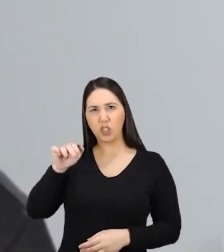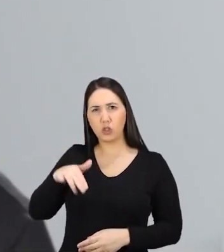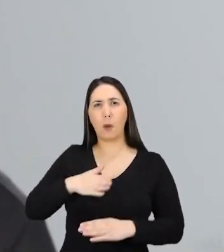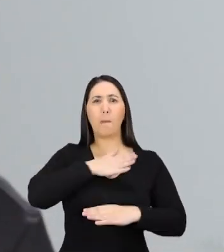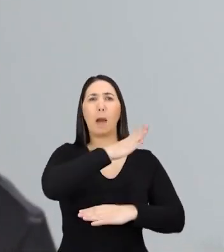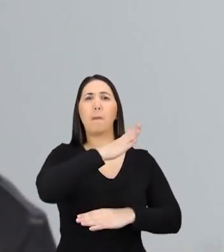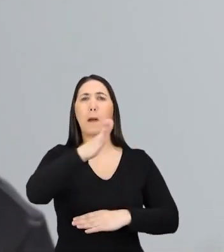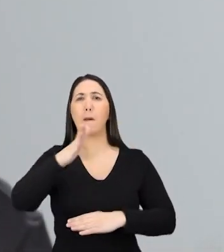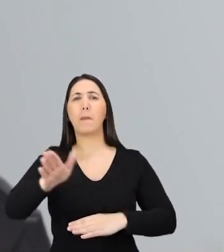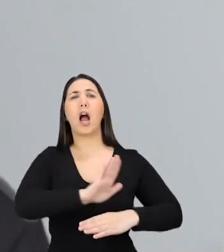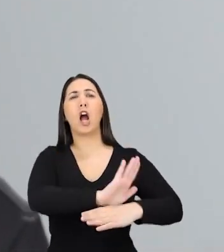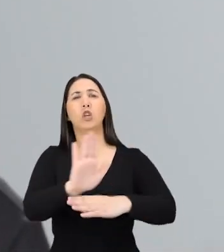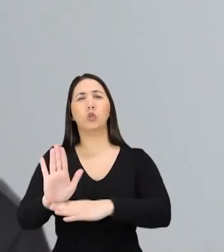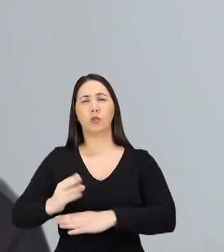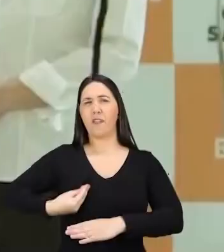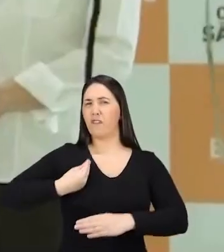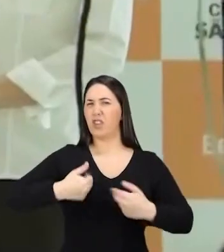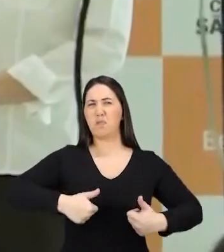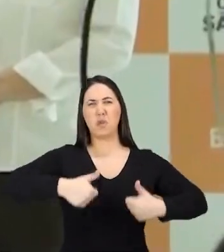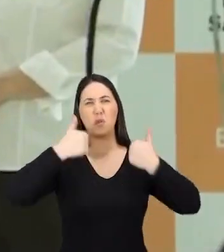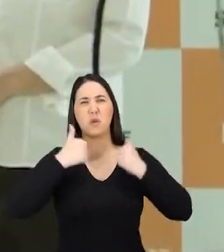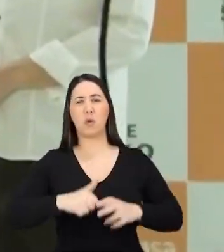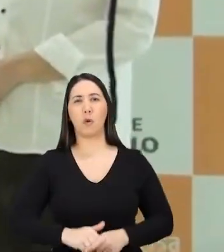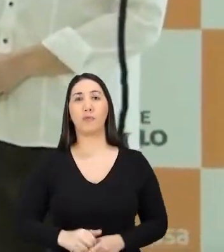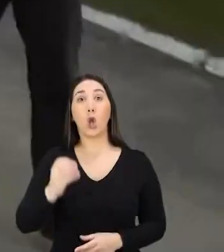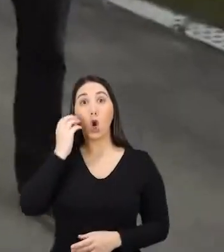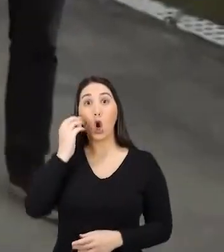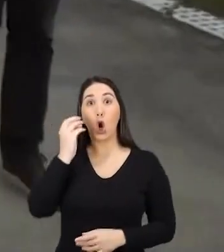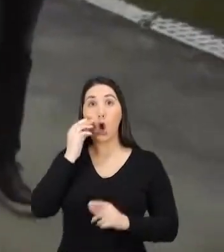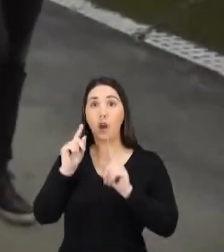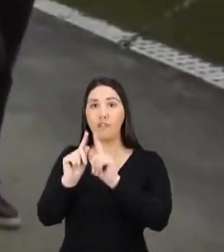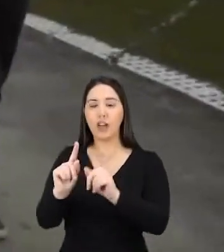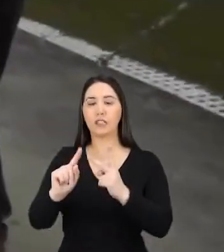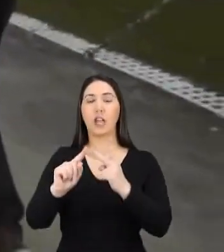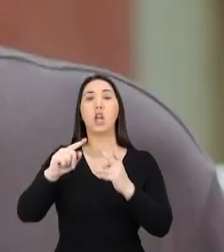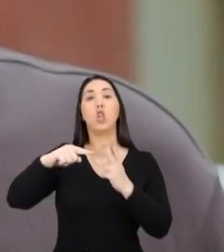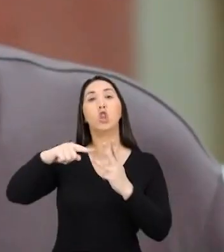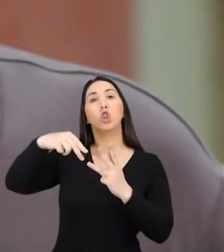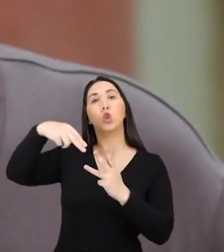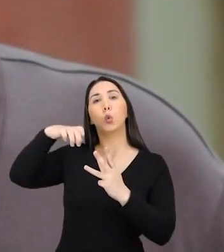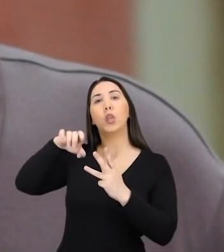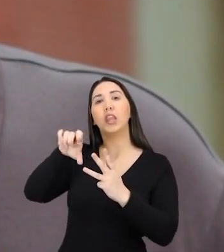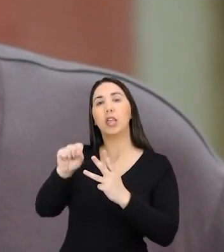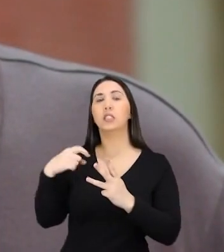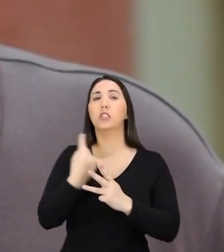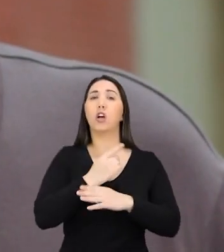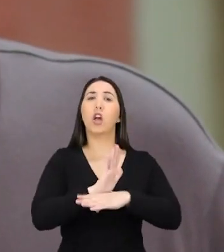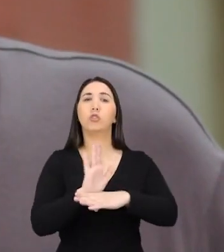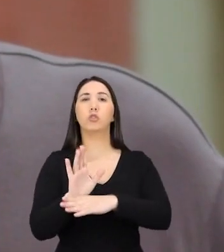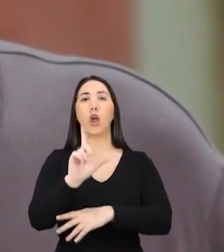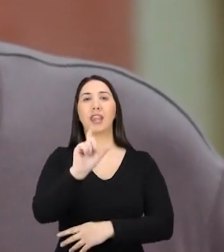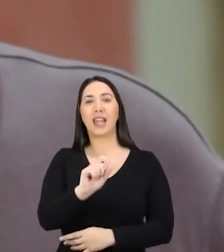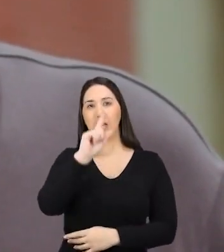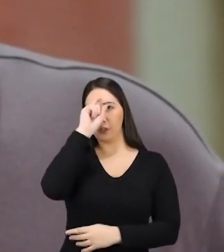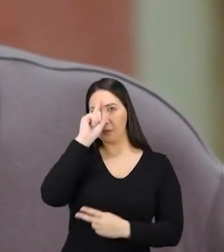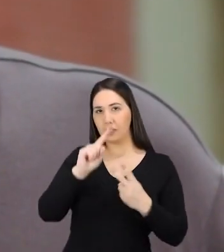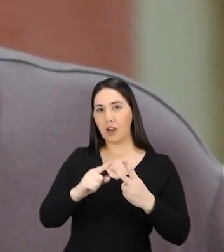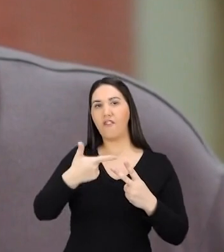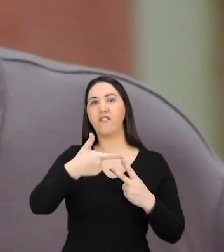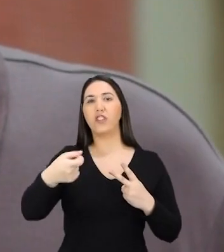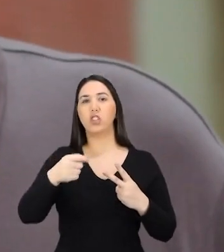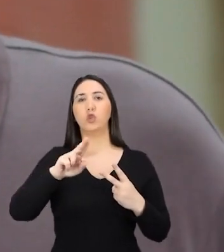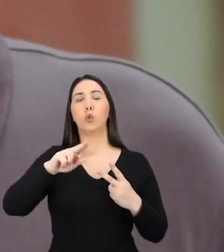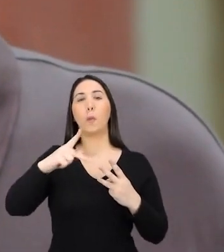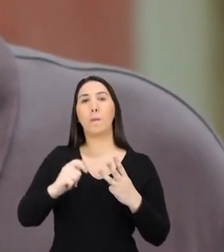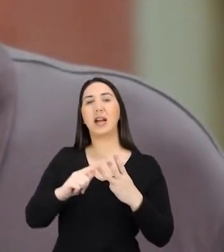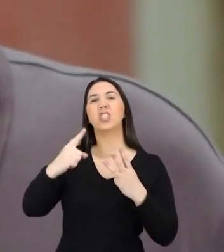ele ajudou muito a melhorar a vida de todos nós. Com o Bruno Covas e o Ricardo Nunes, entregamos 10 novos hospitais, 20 novas UPAs